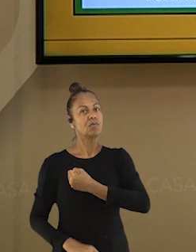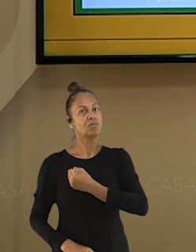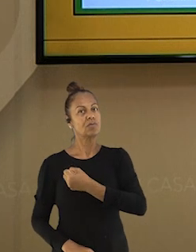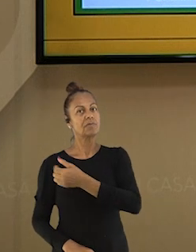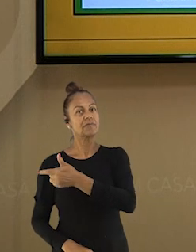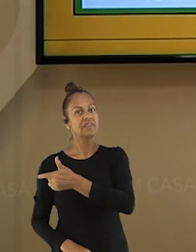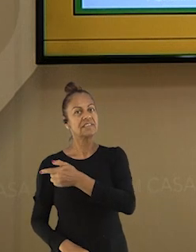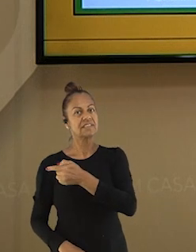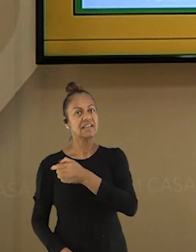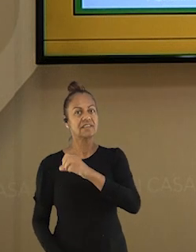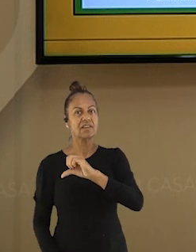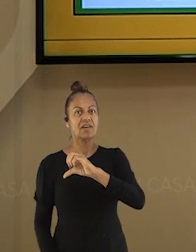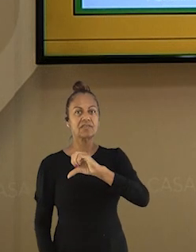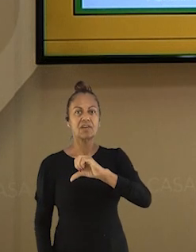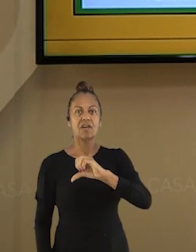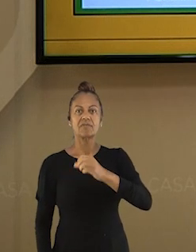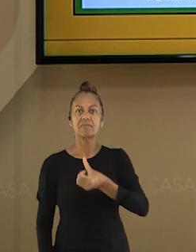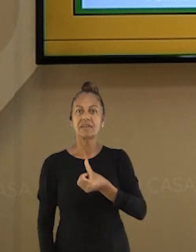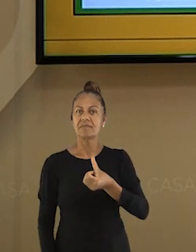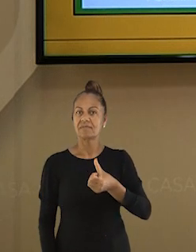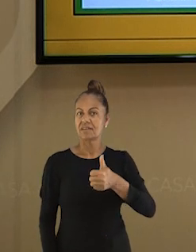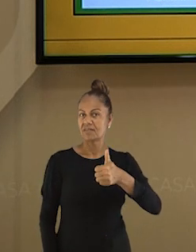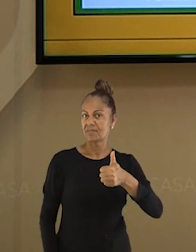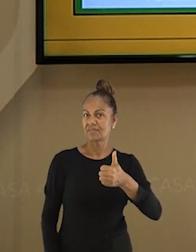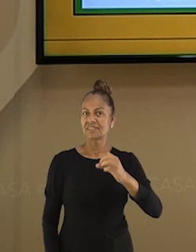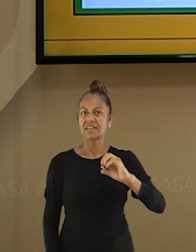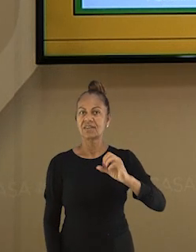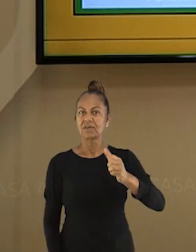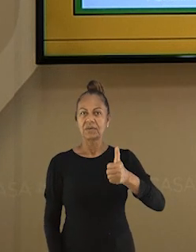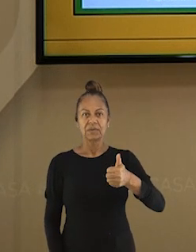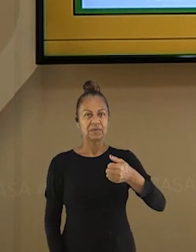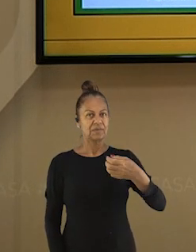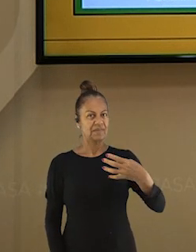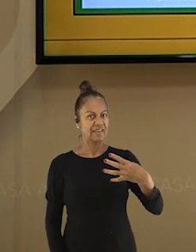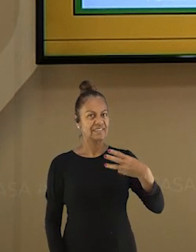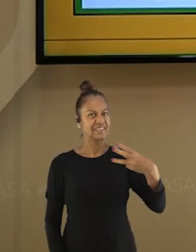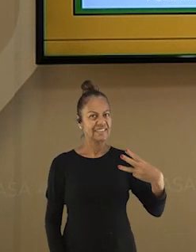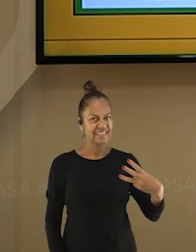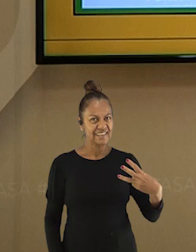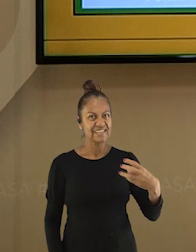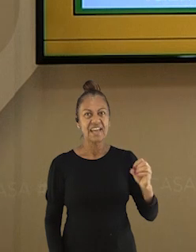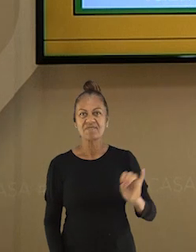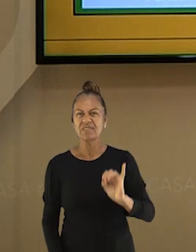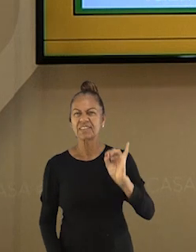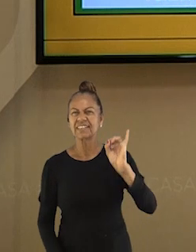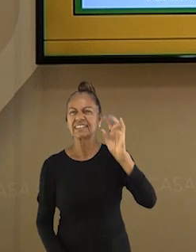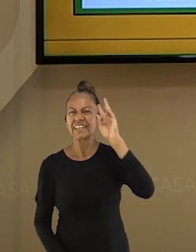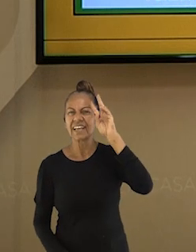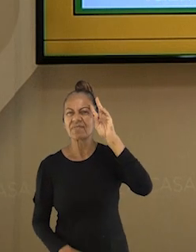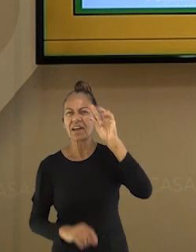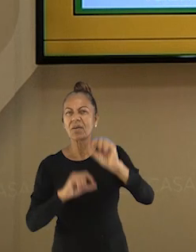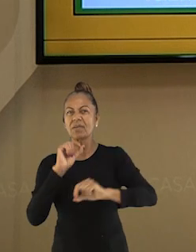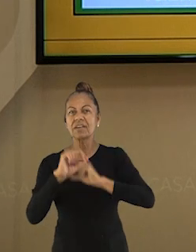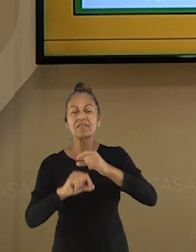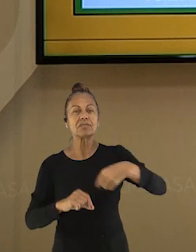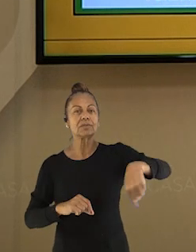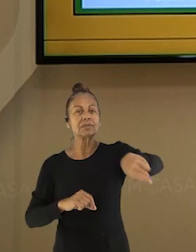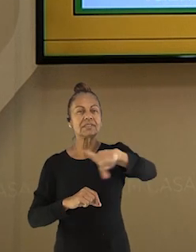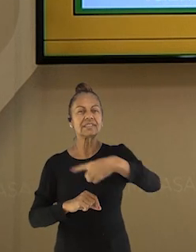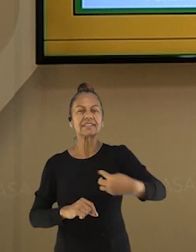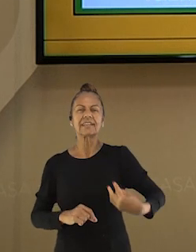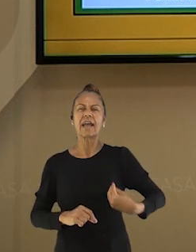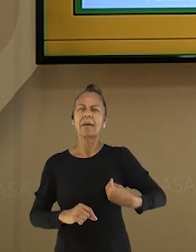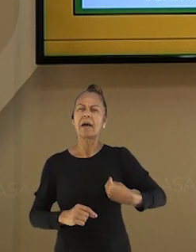27996610143. Lembre-se que a sua participação é muito